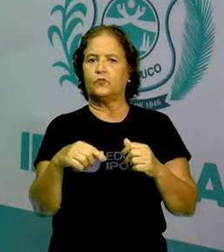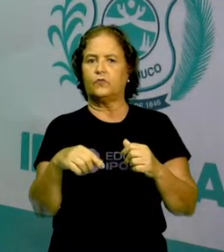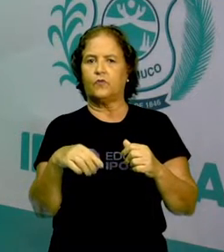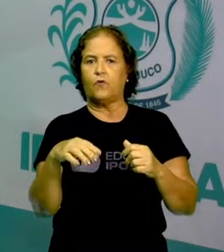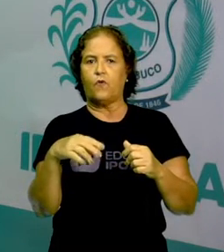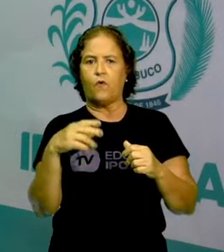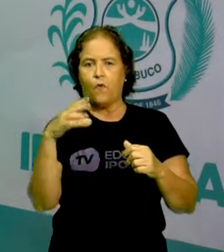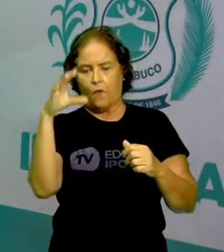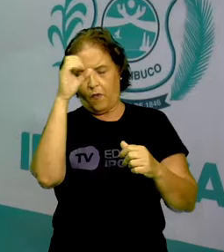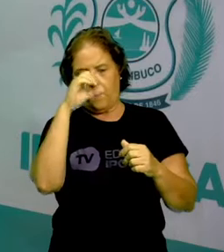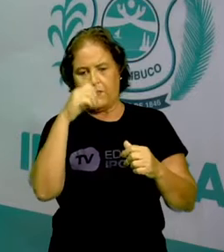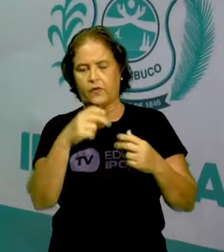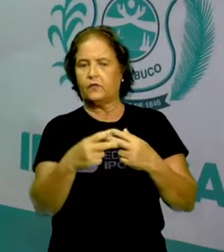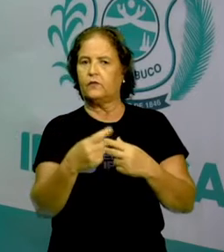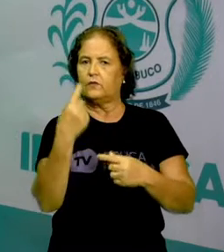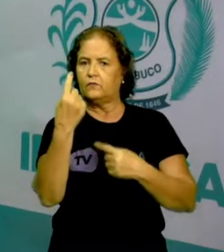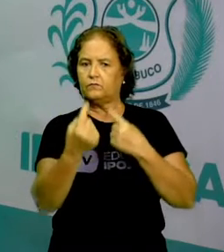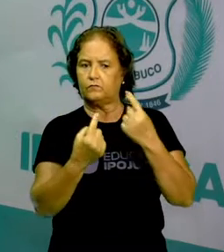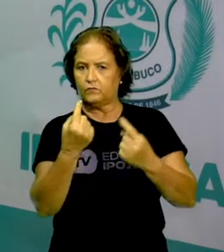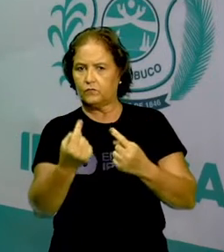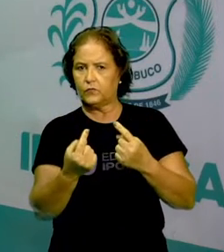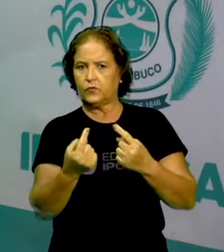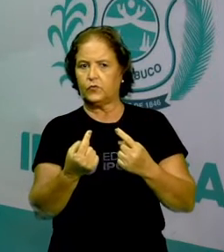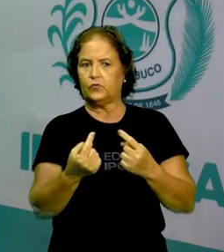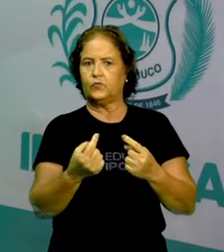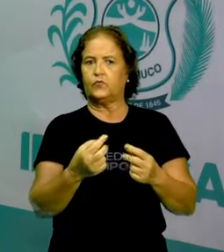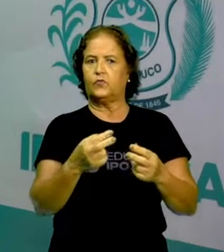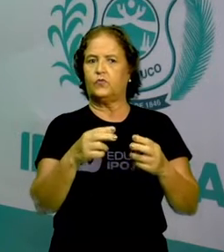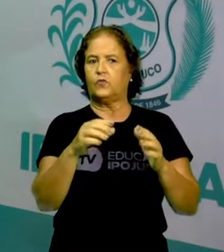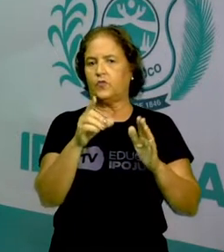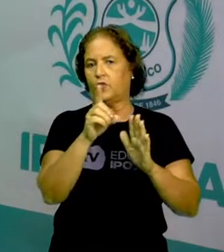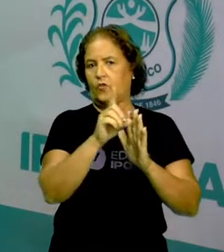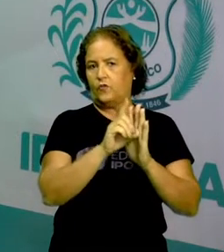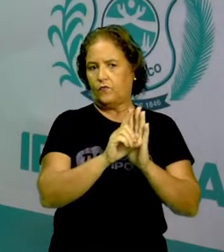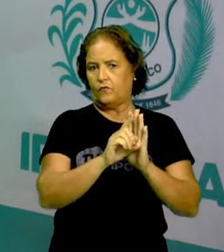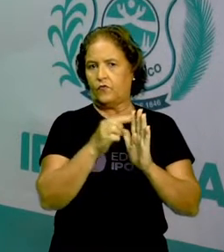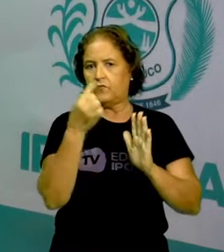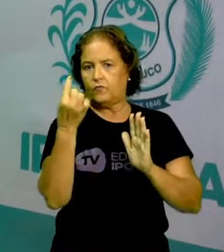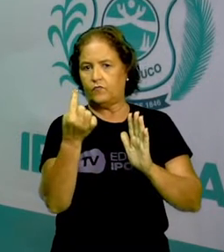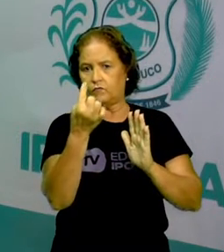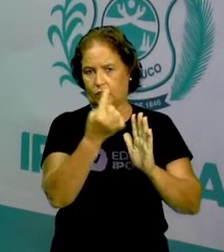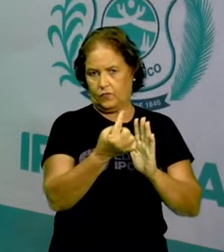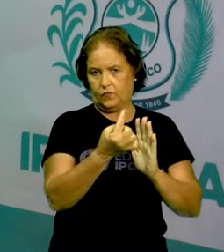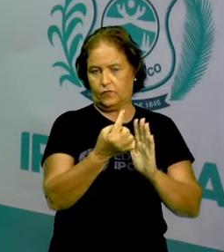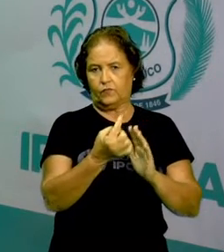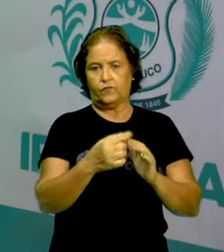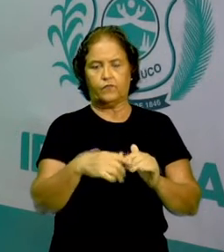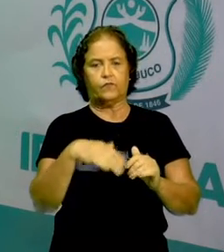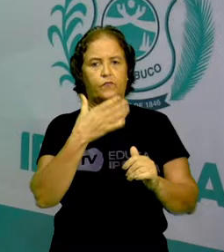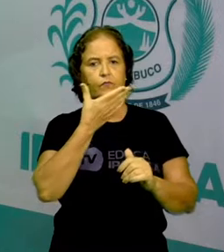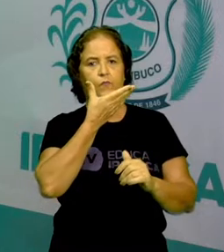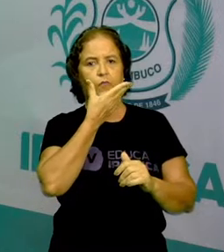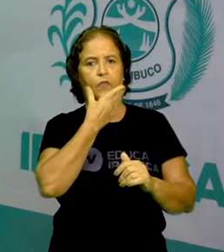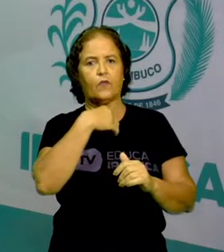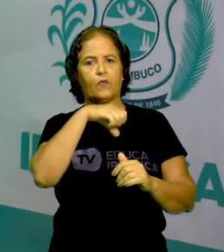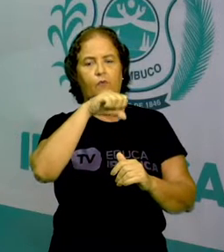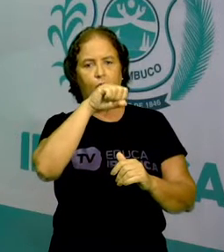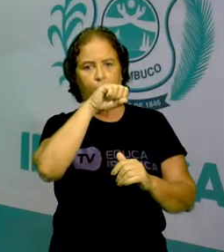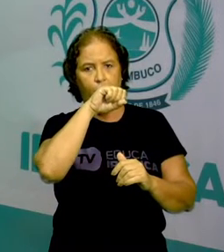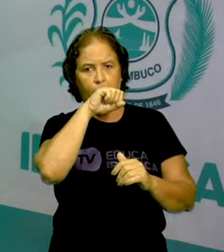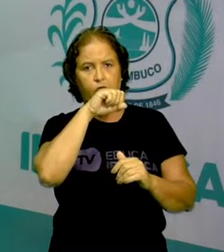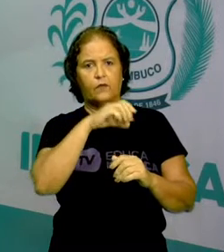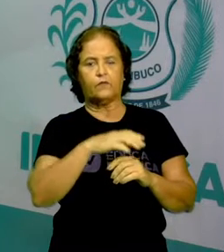os seus deveres para um com os outros. O pai, figura do pai, né?